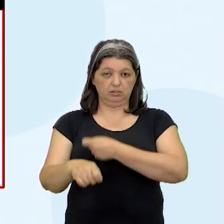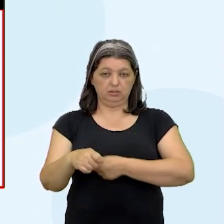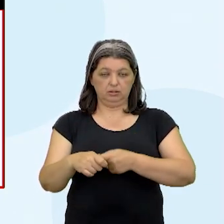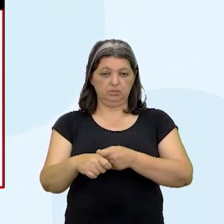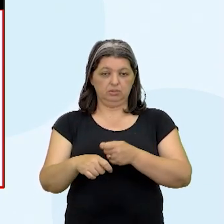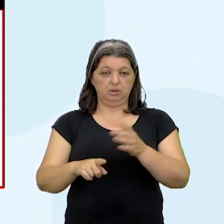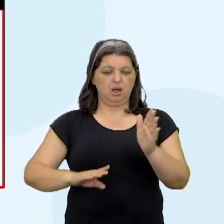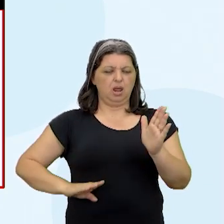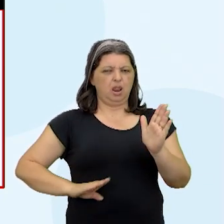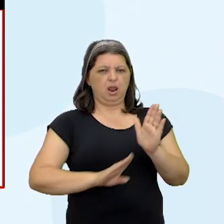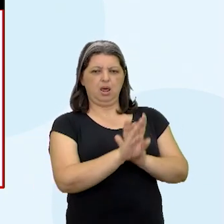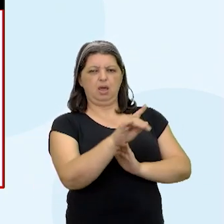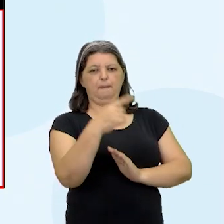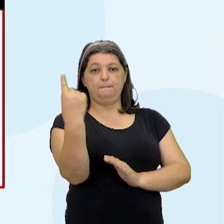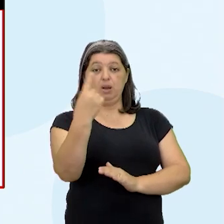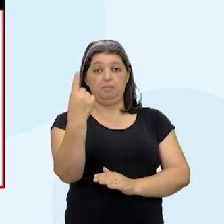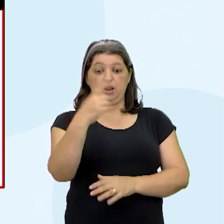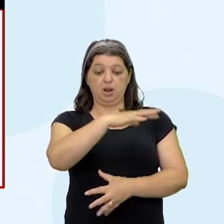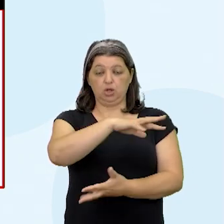primeira do mundo.